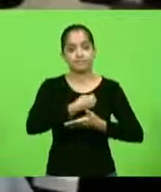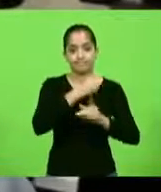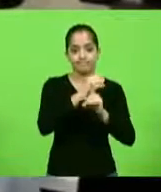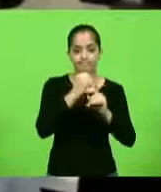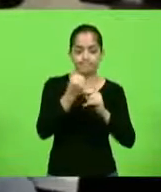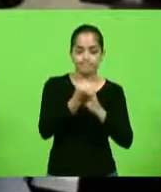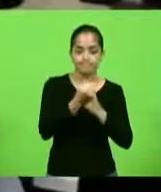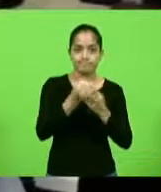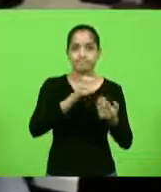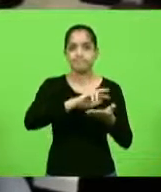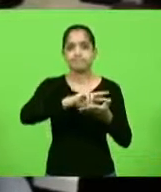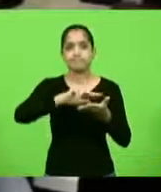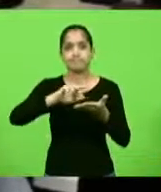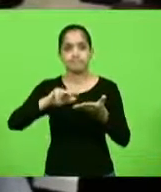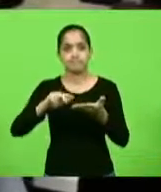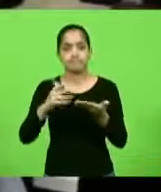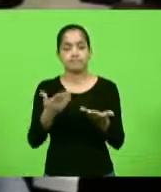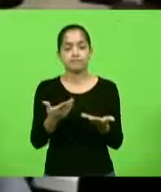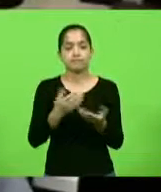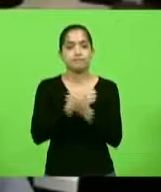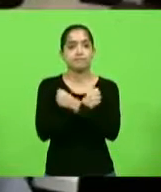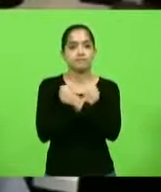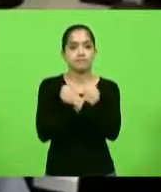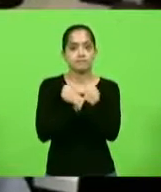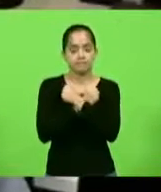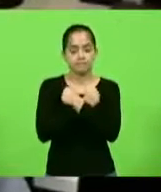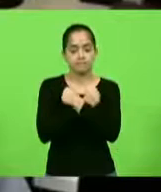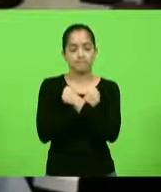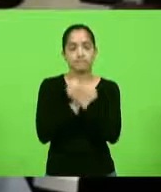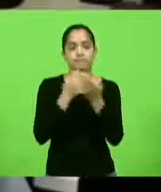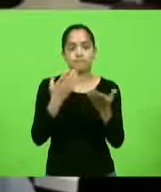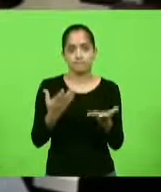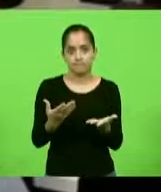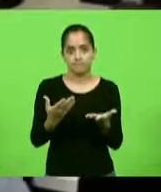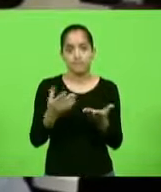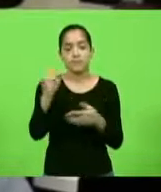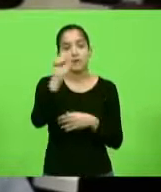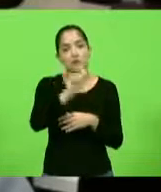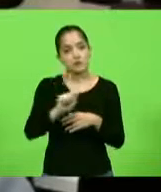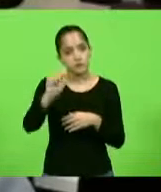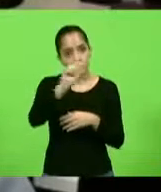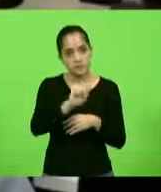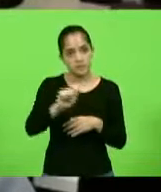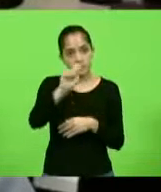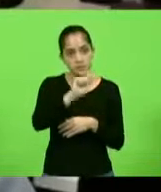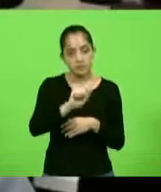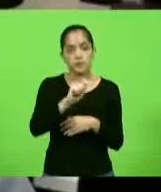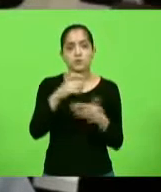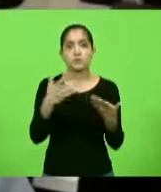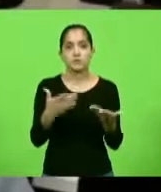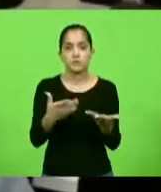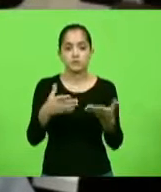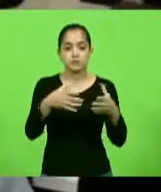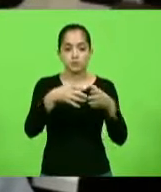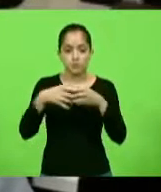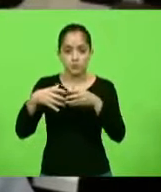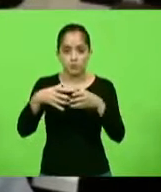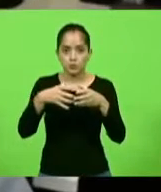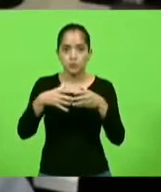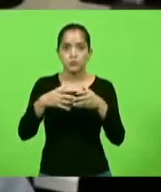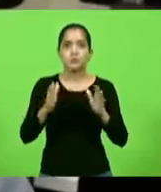enfim. Então, fica aqui o meu abraço a todas as associações que envolvem os autistas,